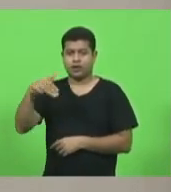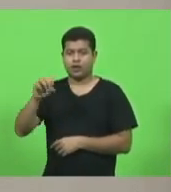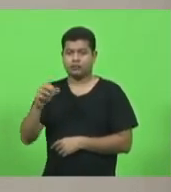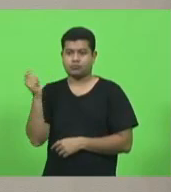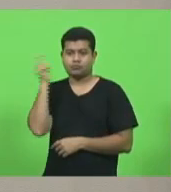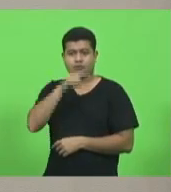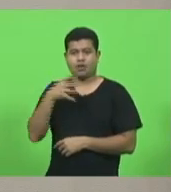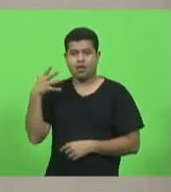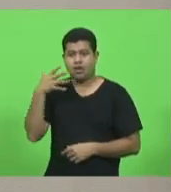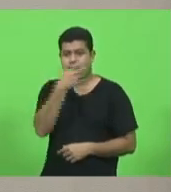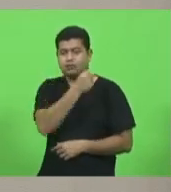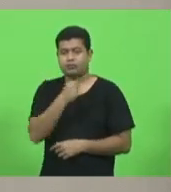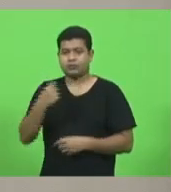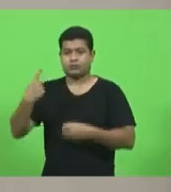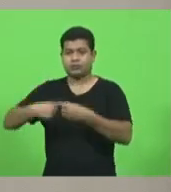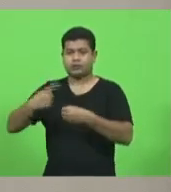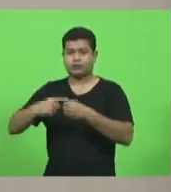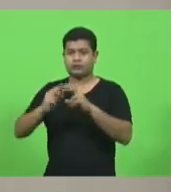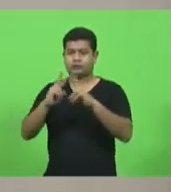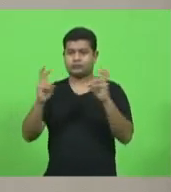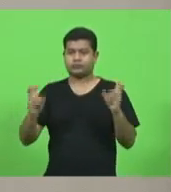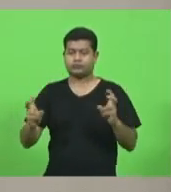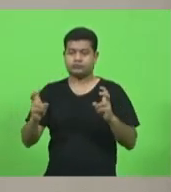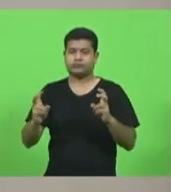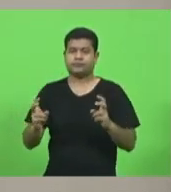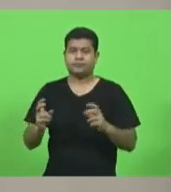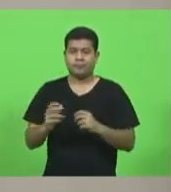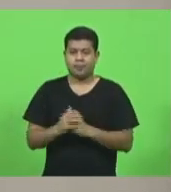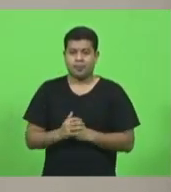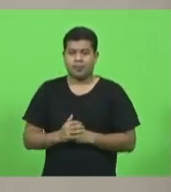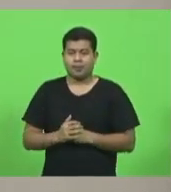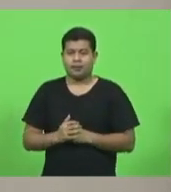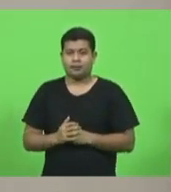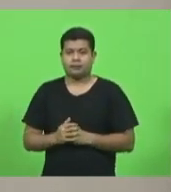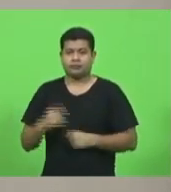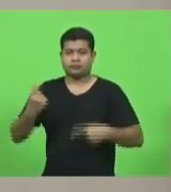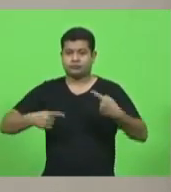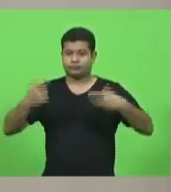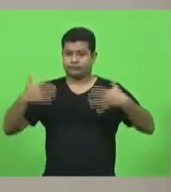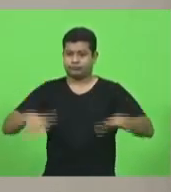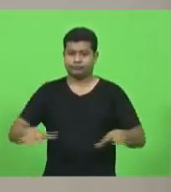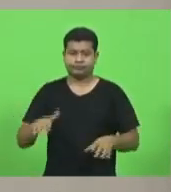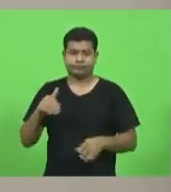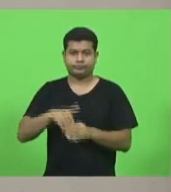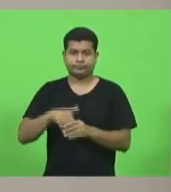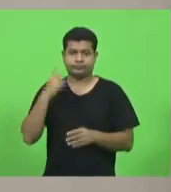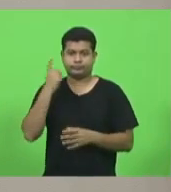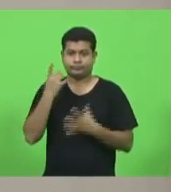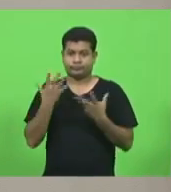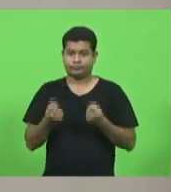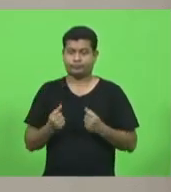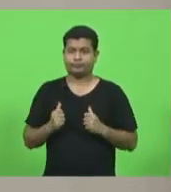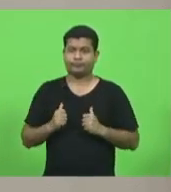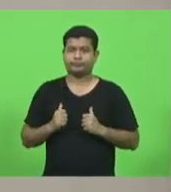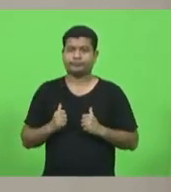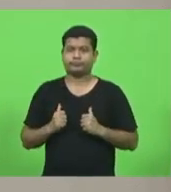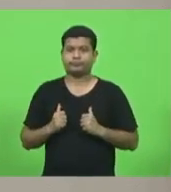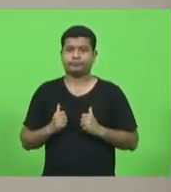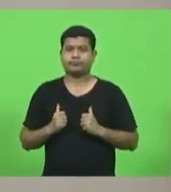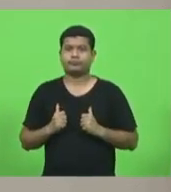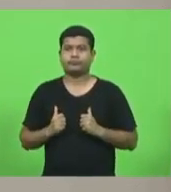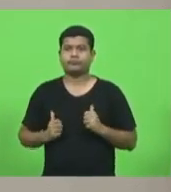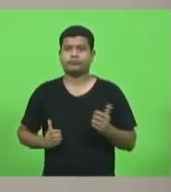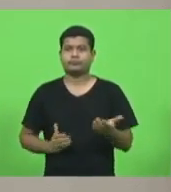ocorrência no município de Florianópolis. É em discussão. Não havendo quem queira discutir, é em votação. Deputados que aprovam, permaneçam como se encontra.